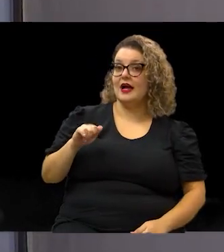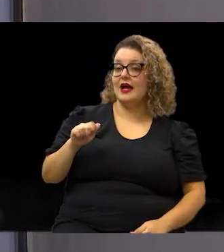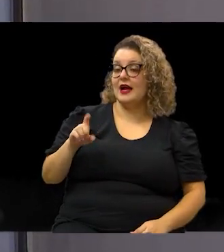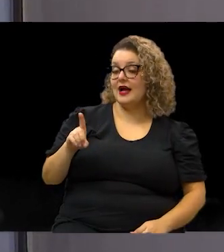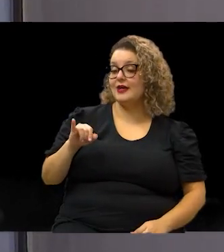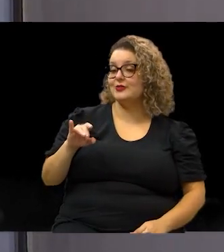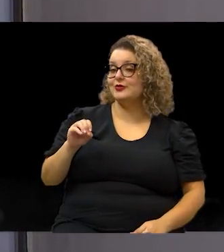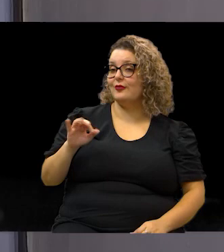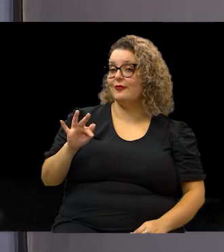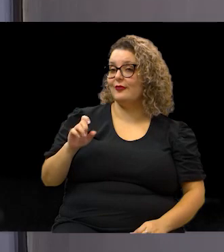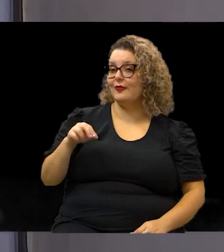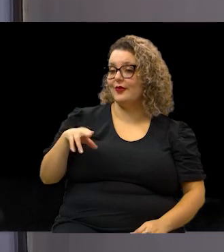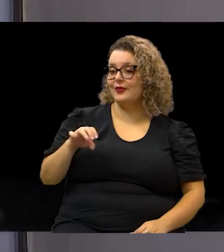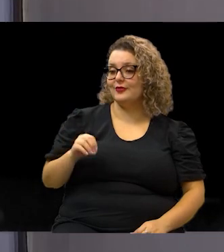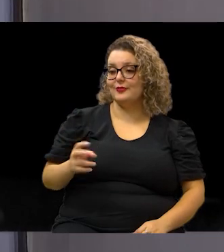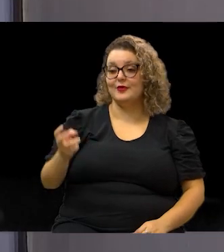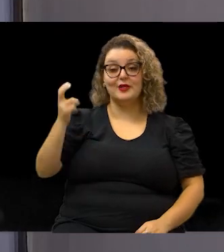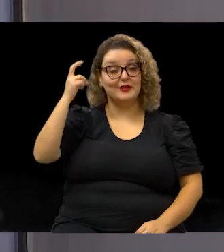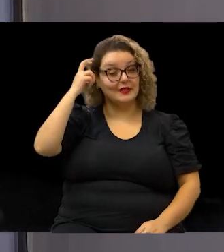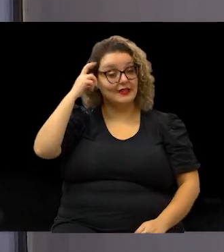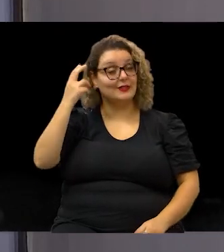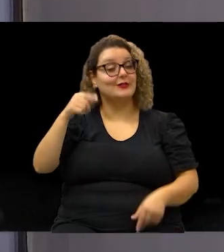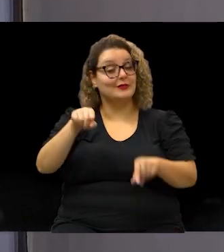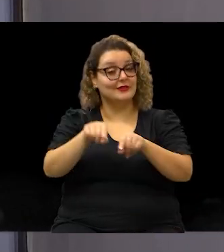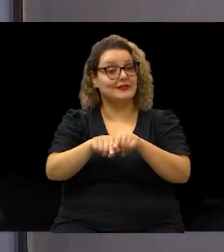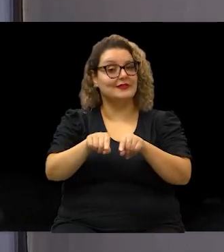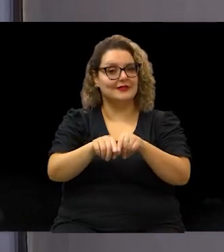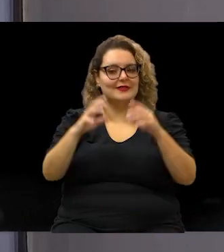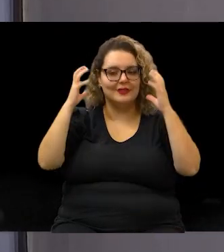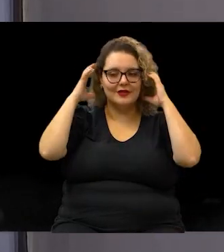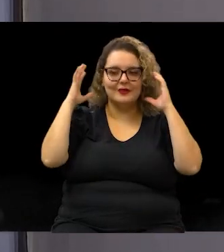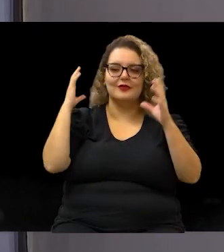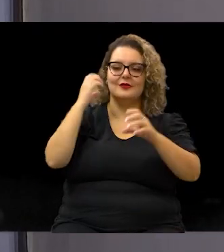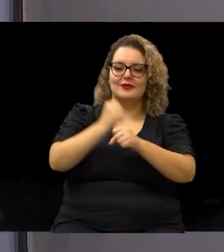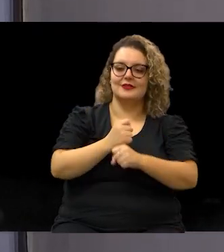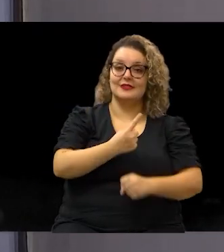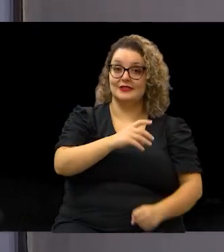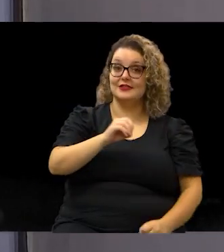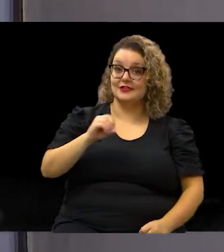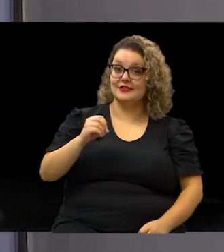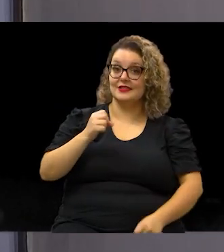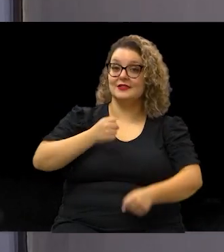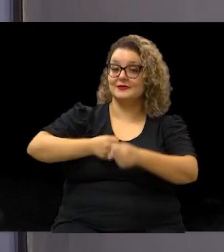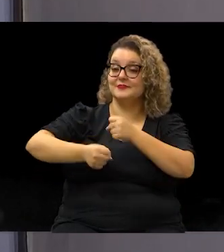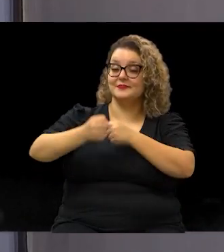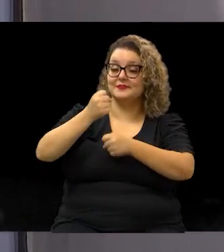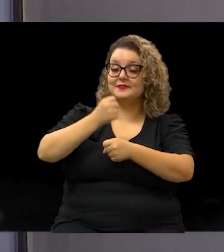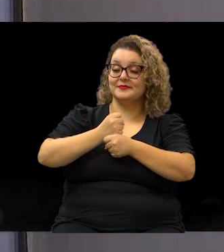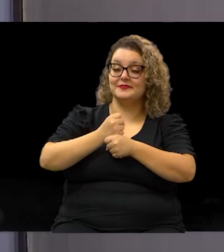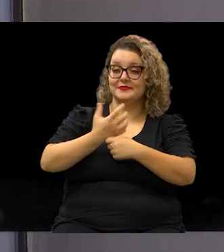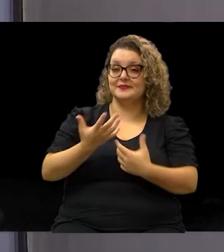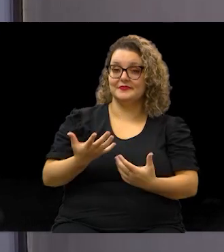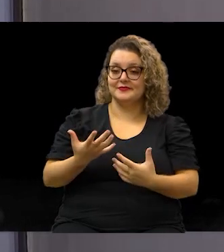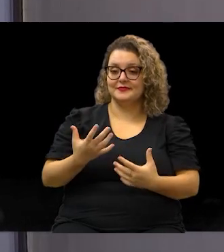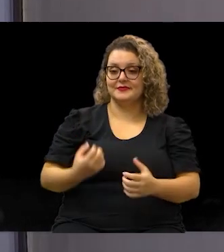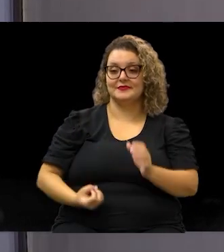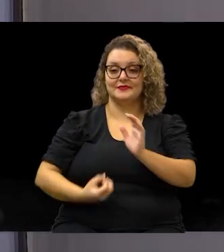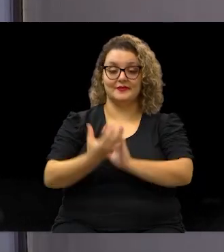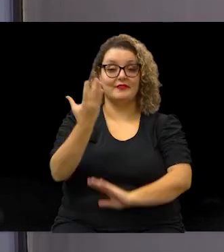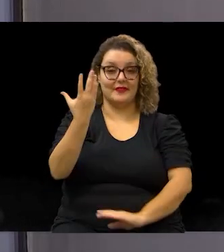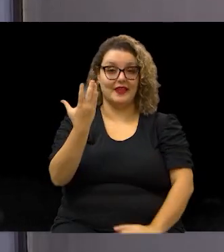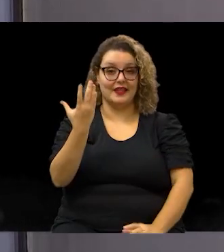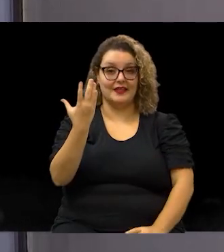pela cultura, que o ano passado o rádio completou 100 anos de existência. E eu